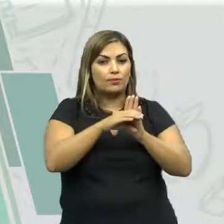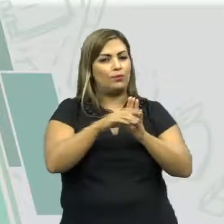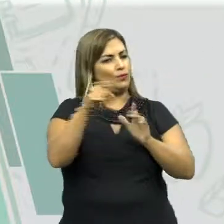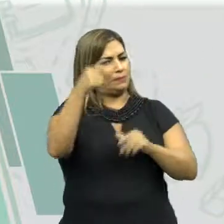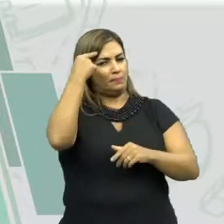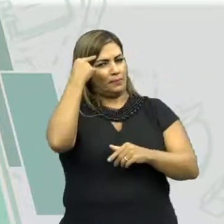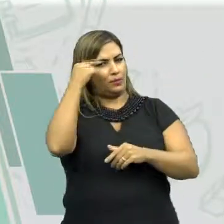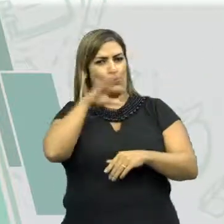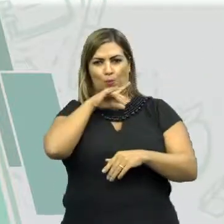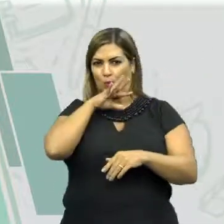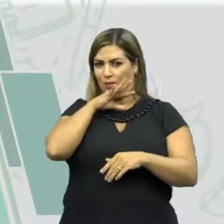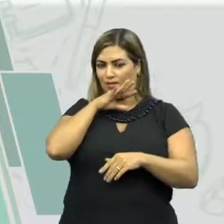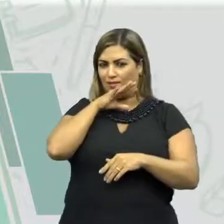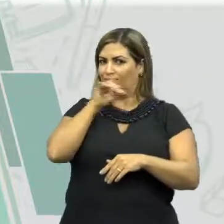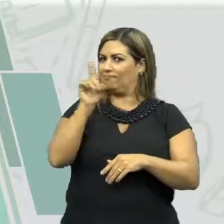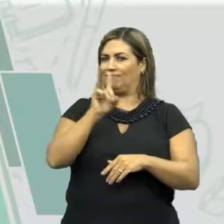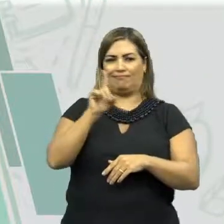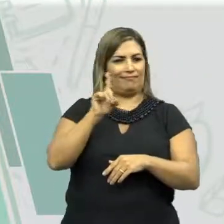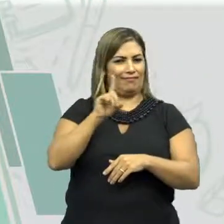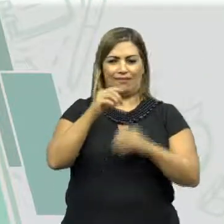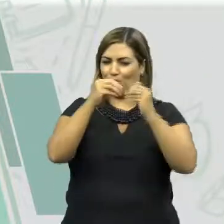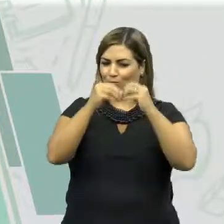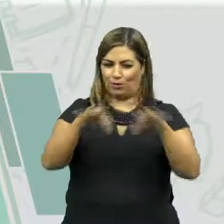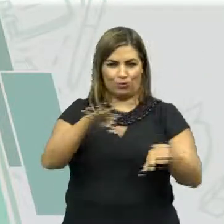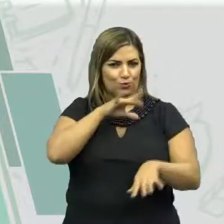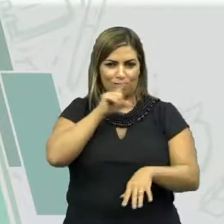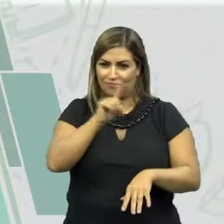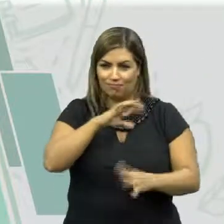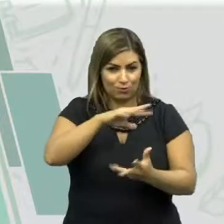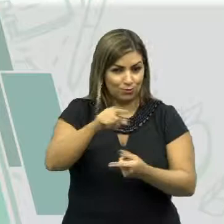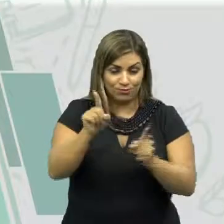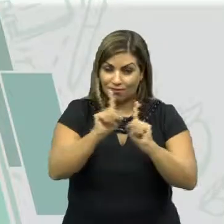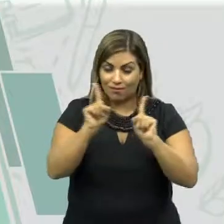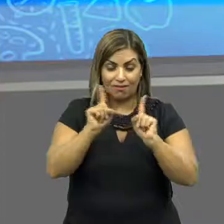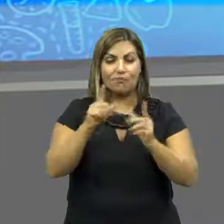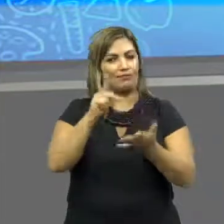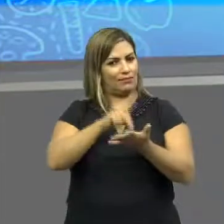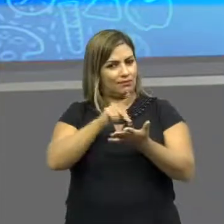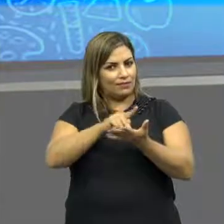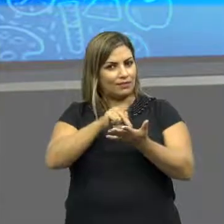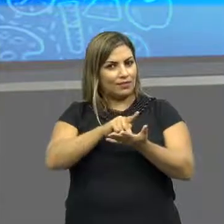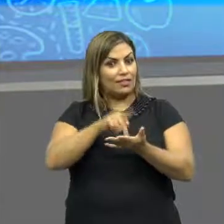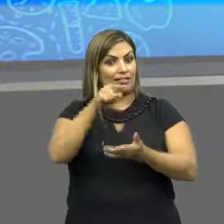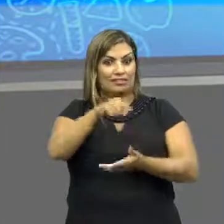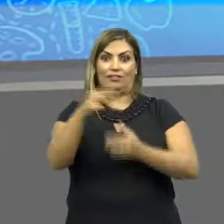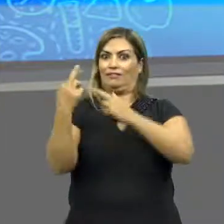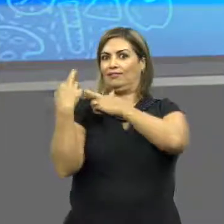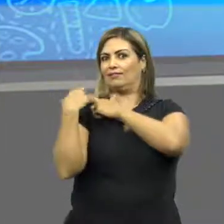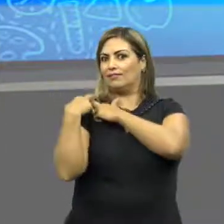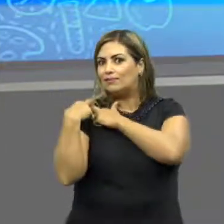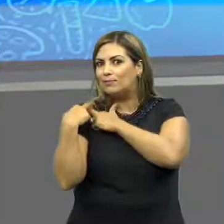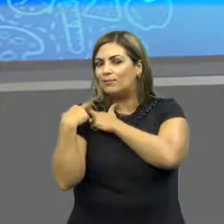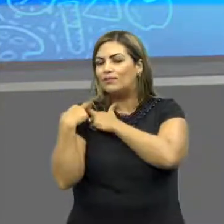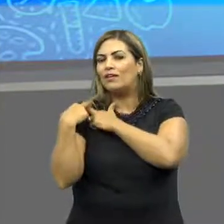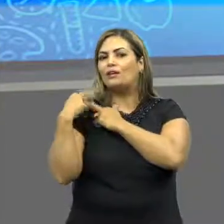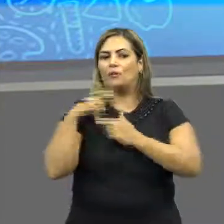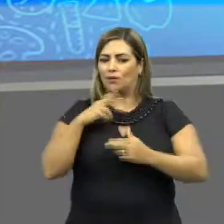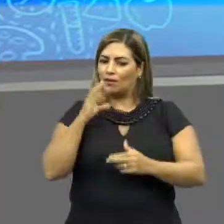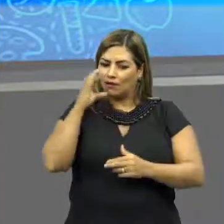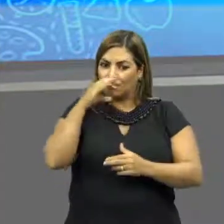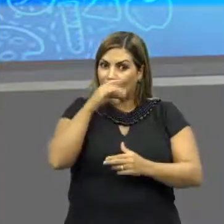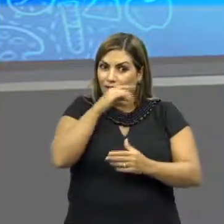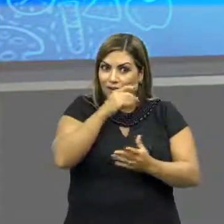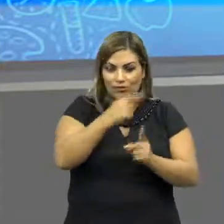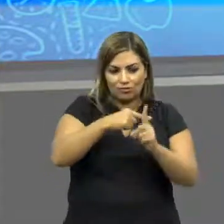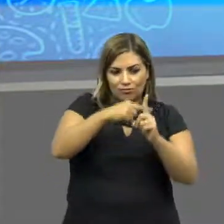muitos pensam, ele não, não é prejudicial ao planeta Terra. Na verdade, ele é responsável por